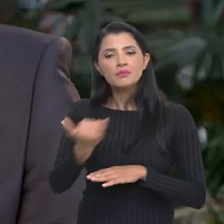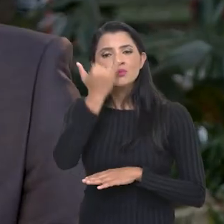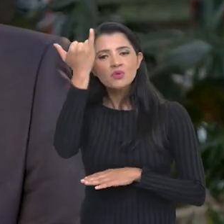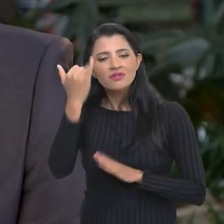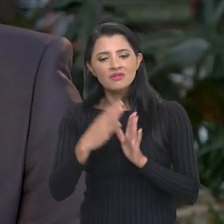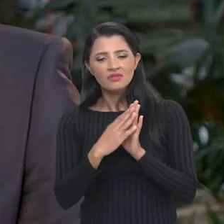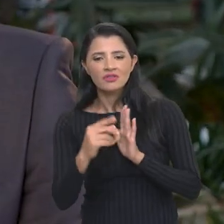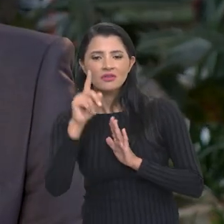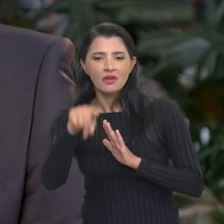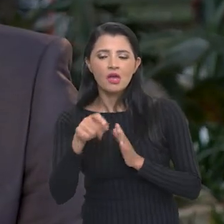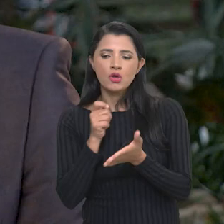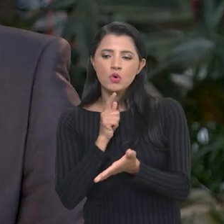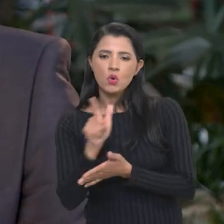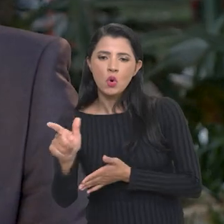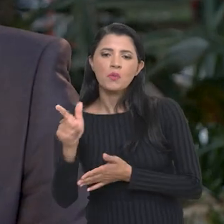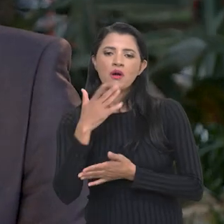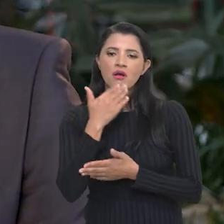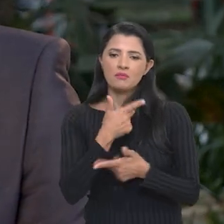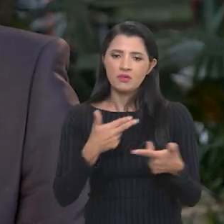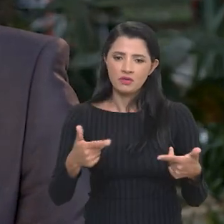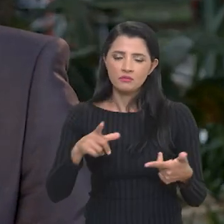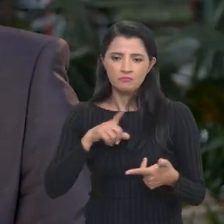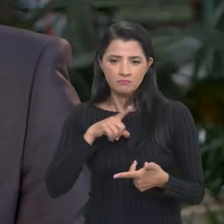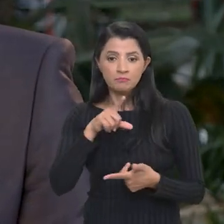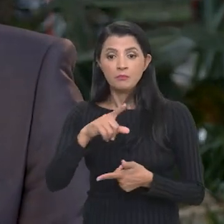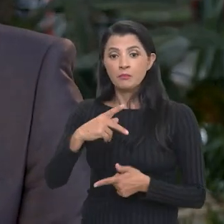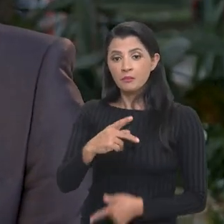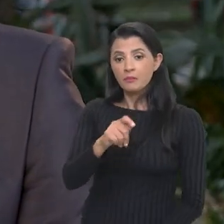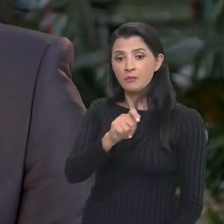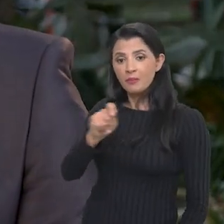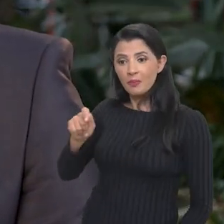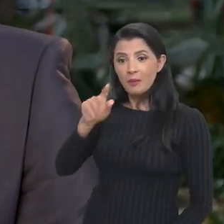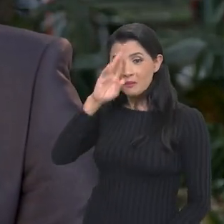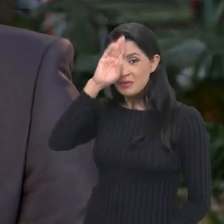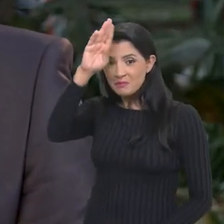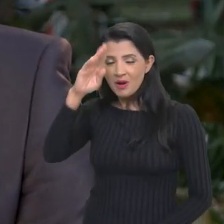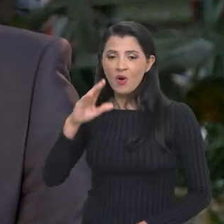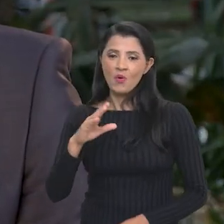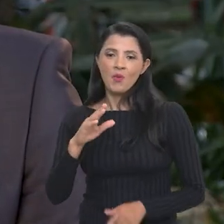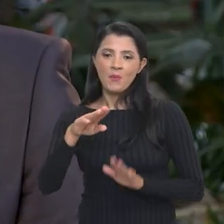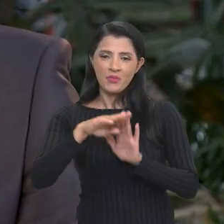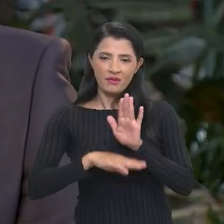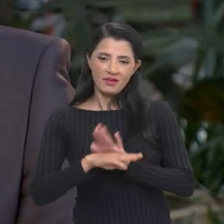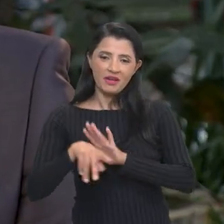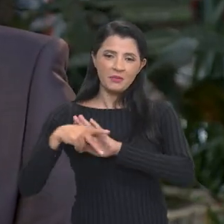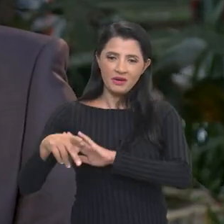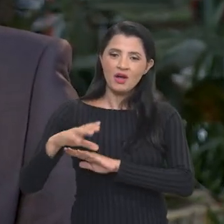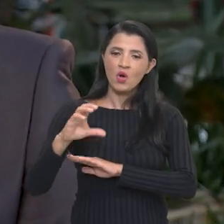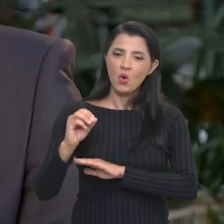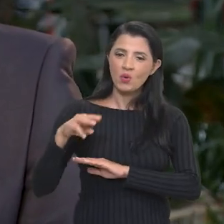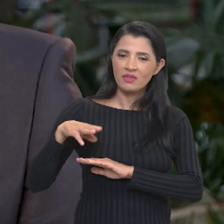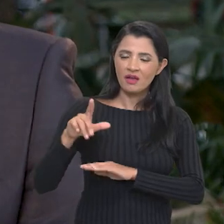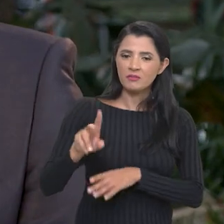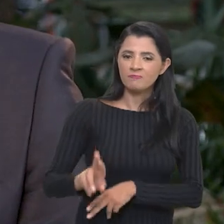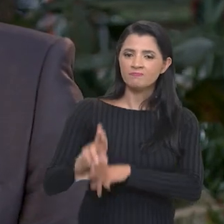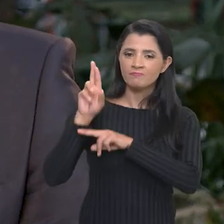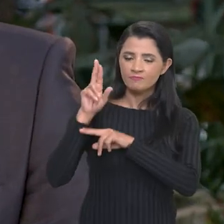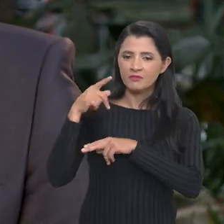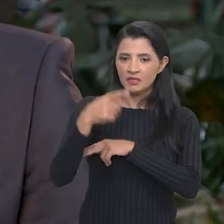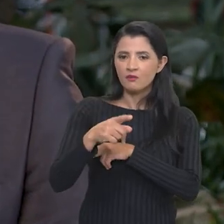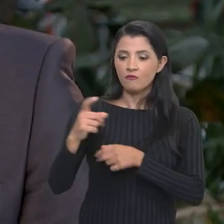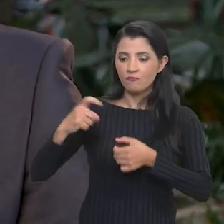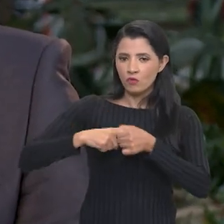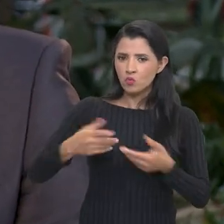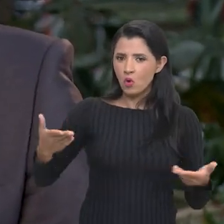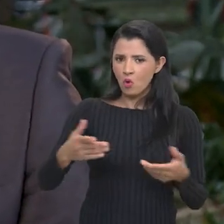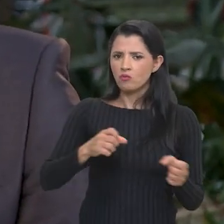mais importante é do programa de aquisição de alimentos. O PA é o principal programa que a Conab operacionaliza. Voltou com